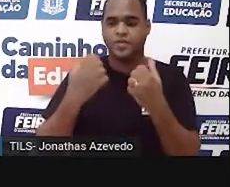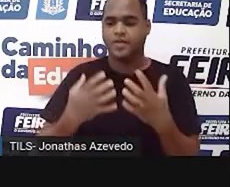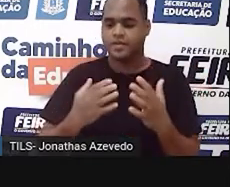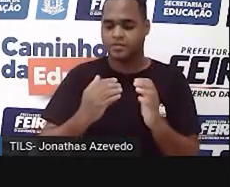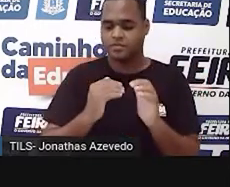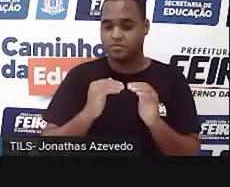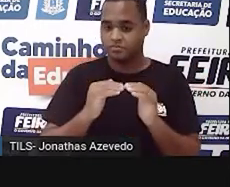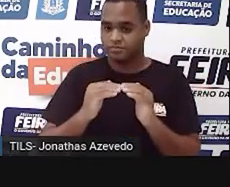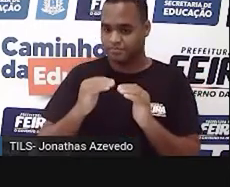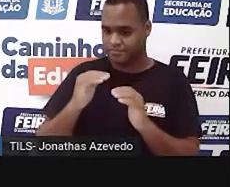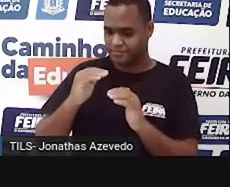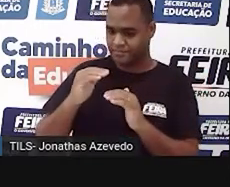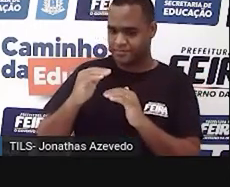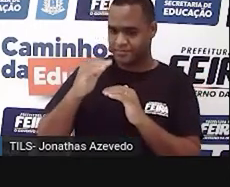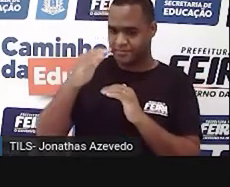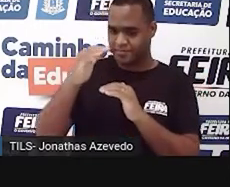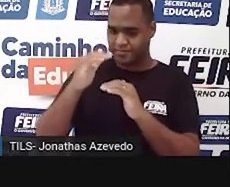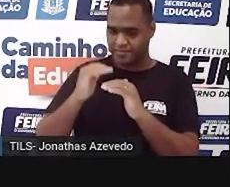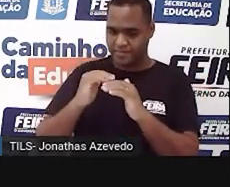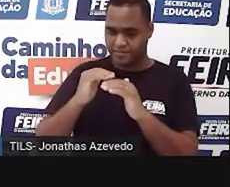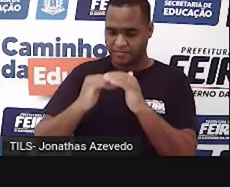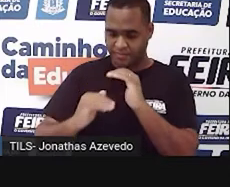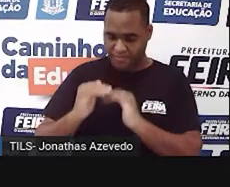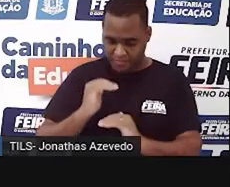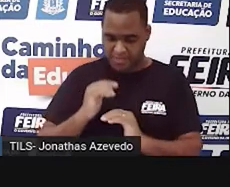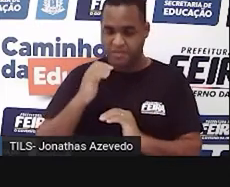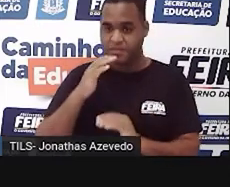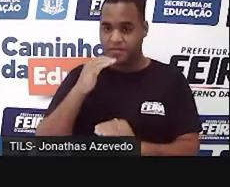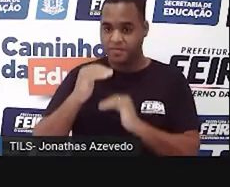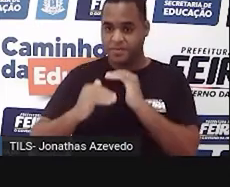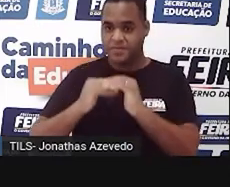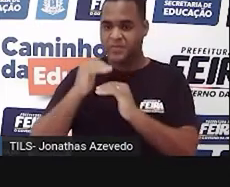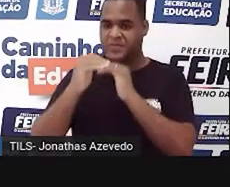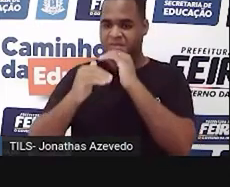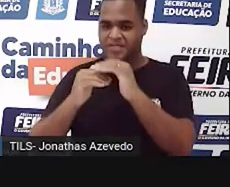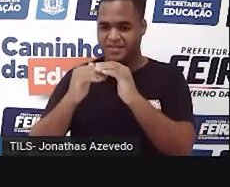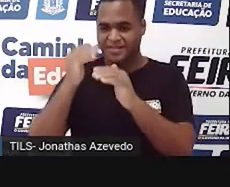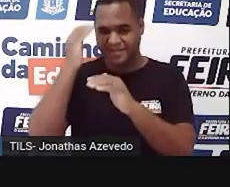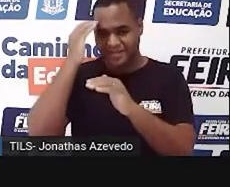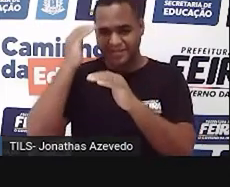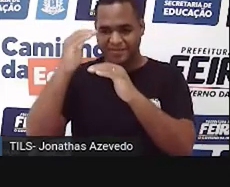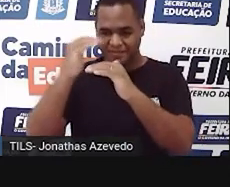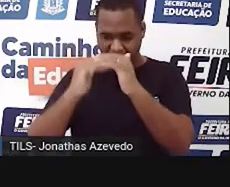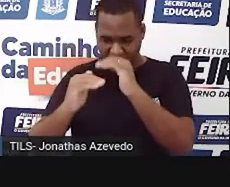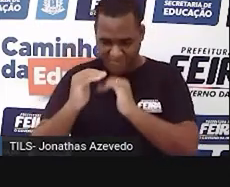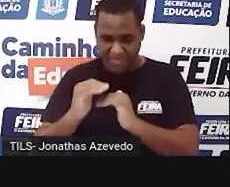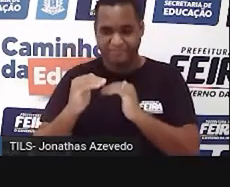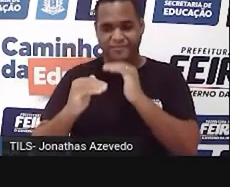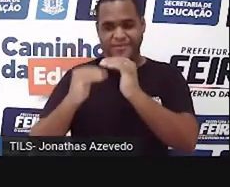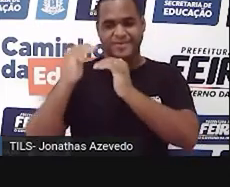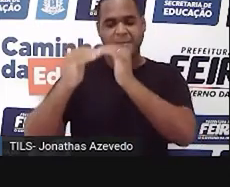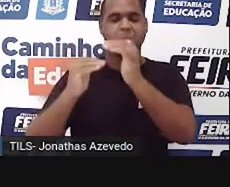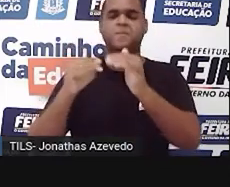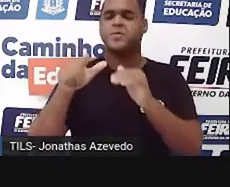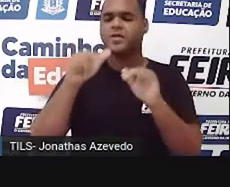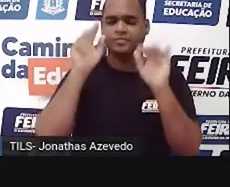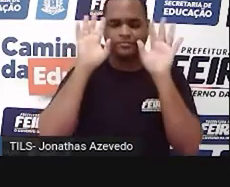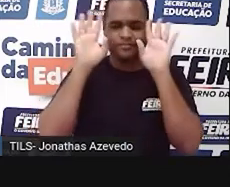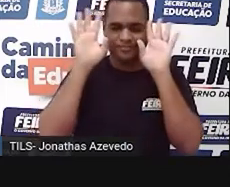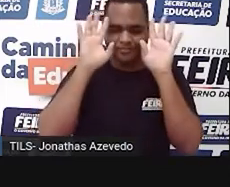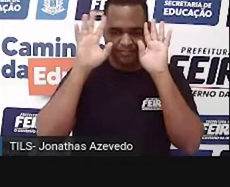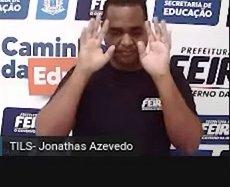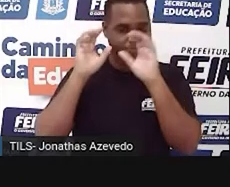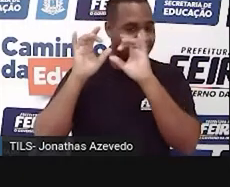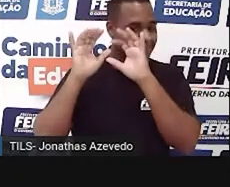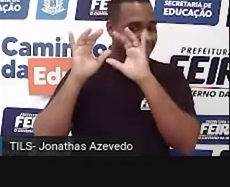crescente e ordem decrescente. E eu fiz até, tentei assim um pouquinho, mexer com a sua imaginaçãozinha, né?